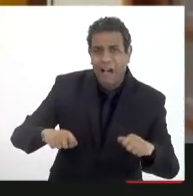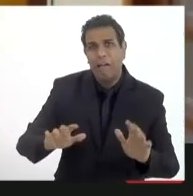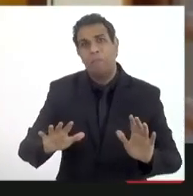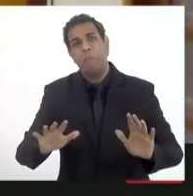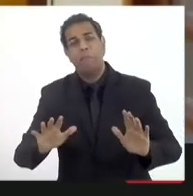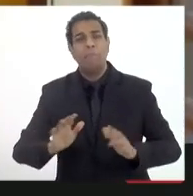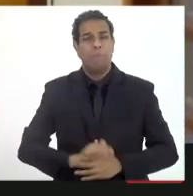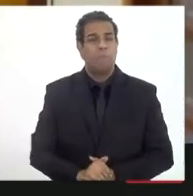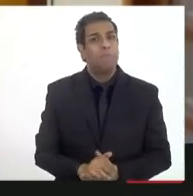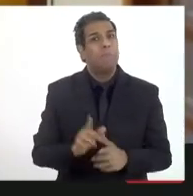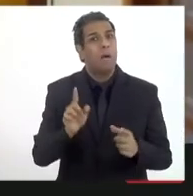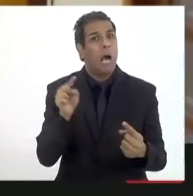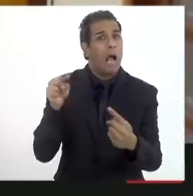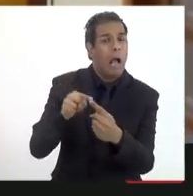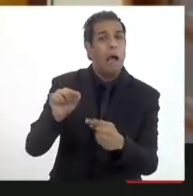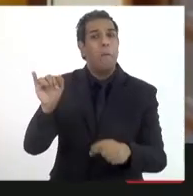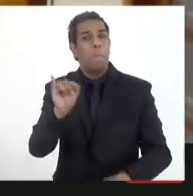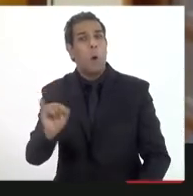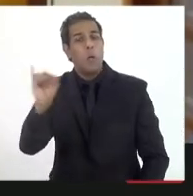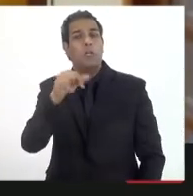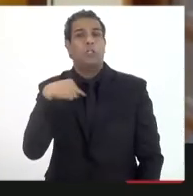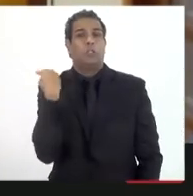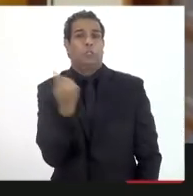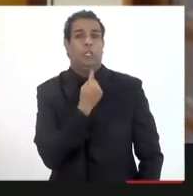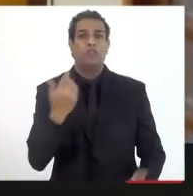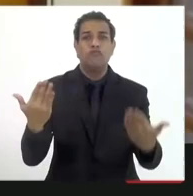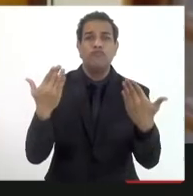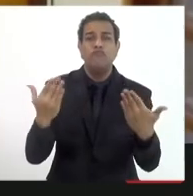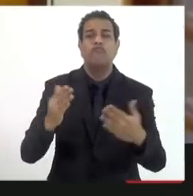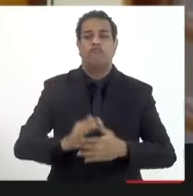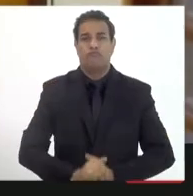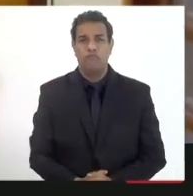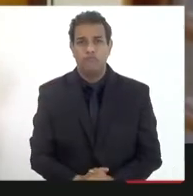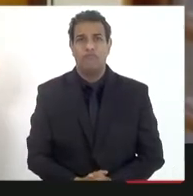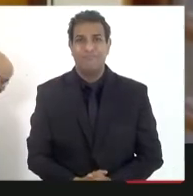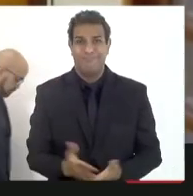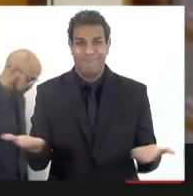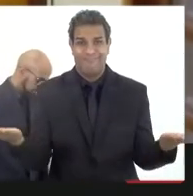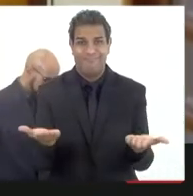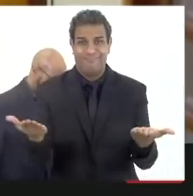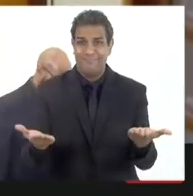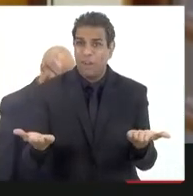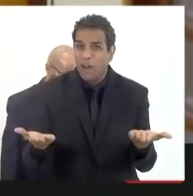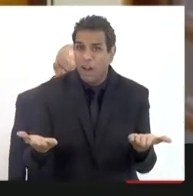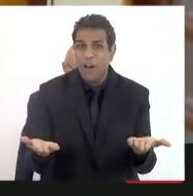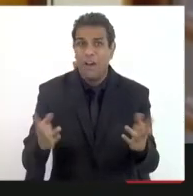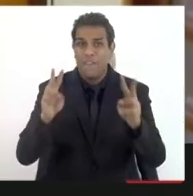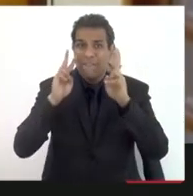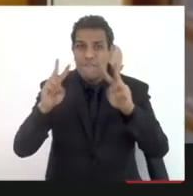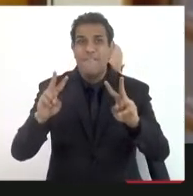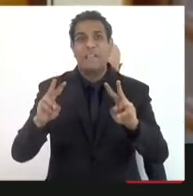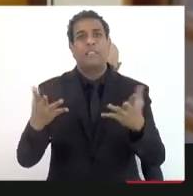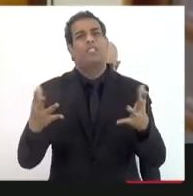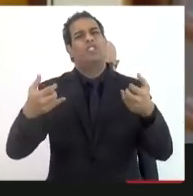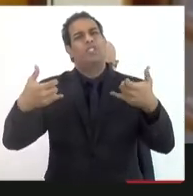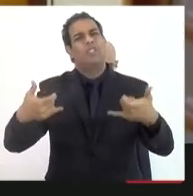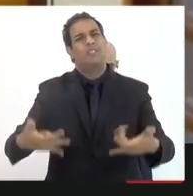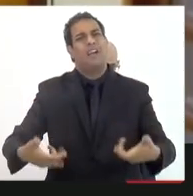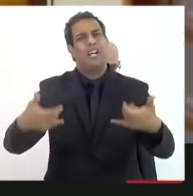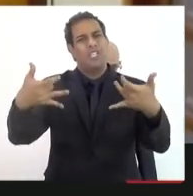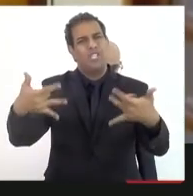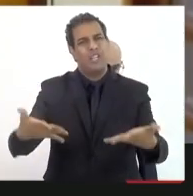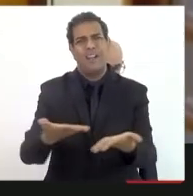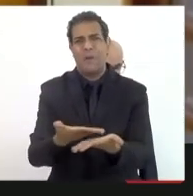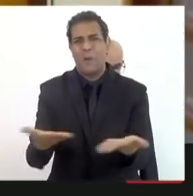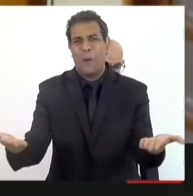essa ação é extremamente importante, né? Dizer que, no momento, a gente vive um, acho que já foi mencionado aqui